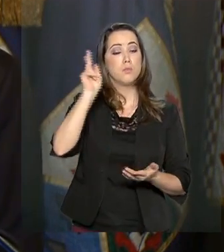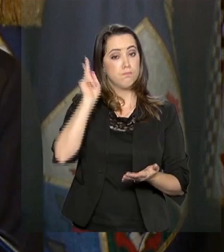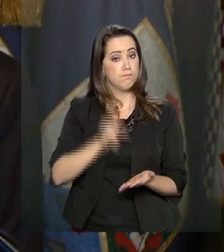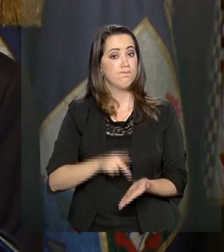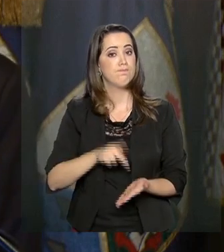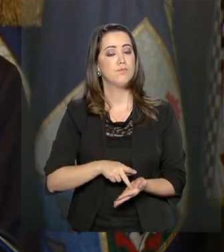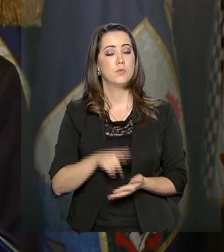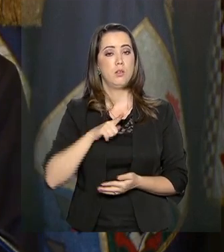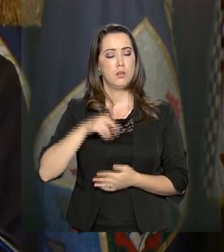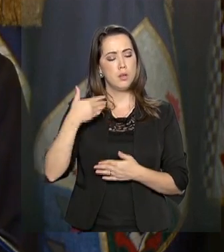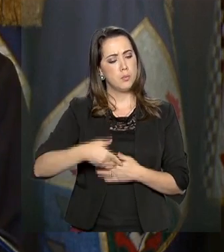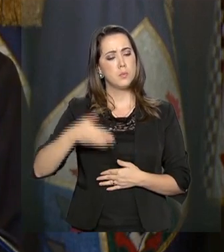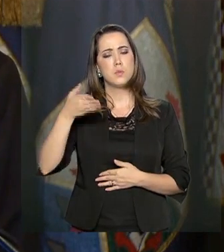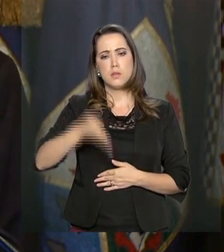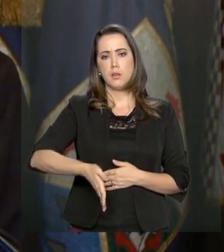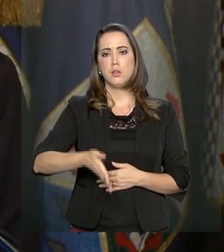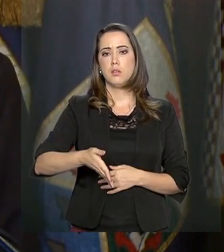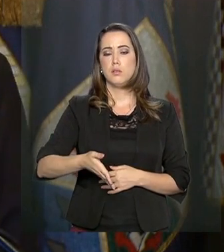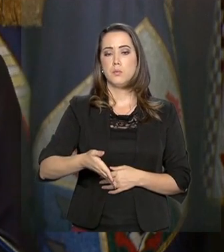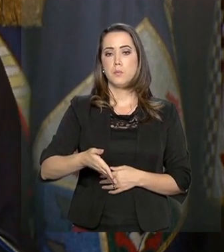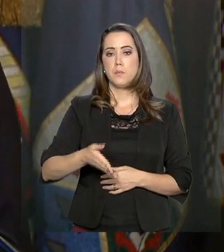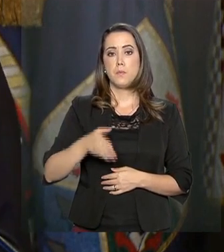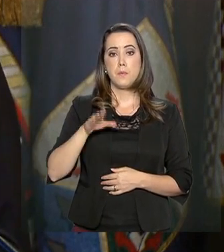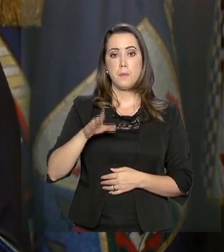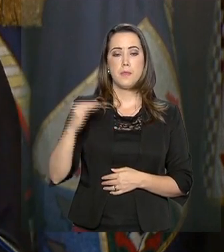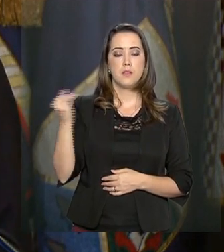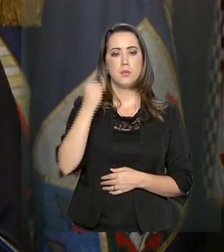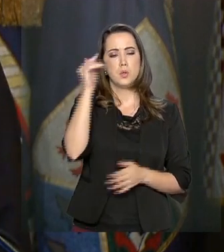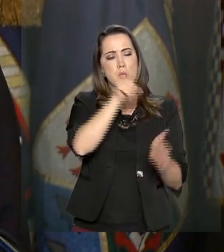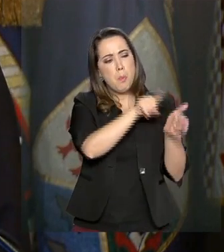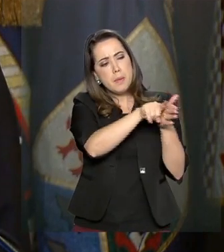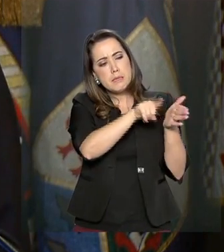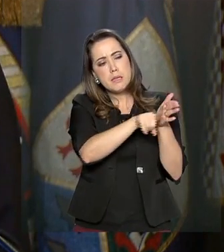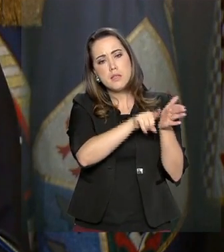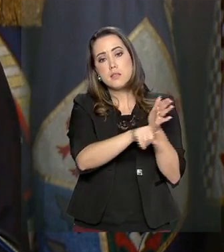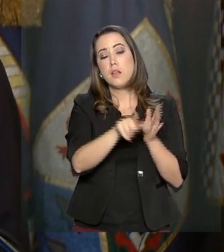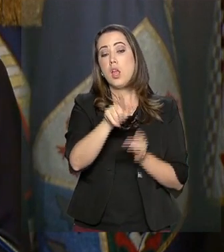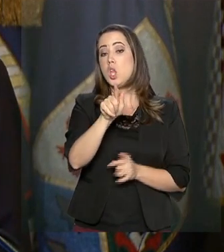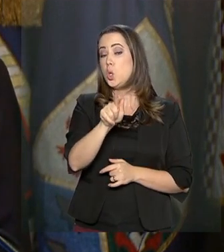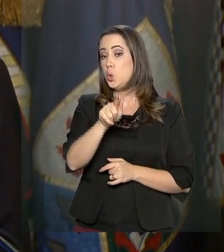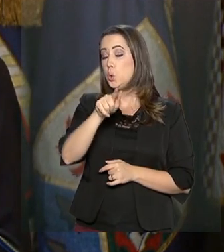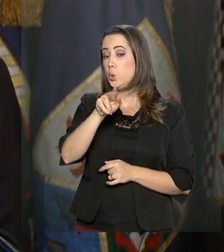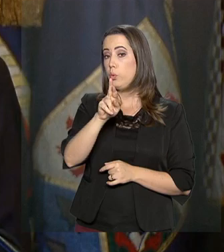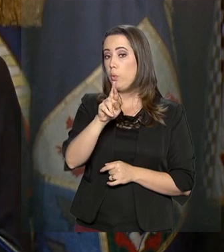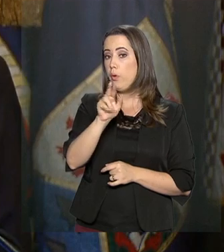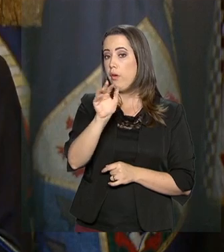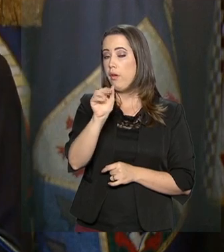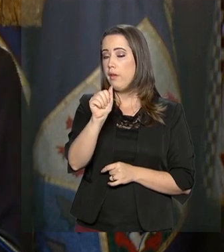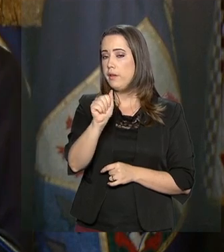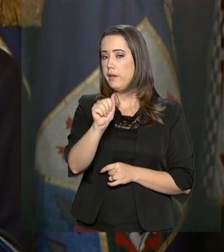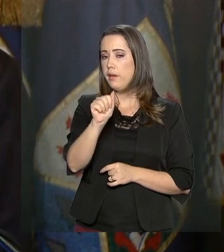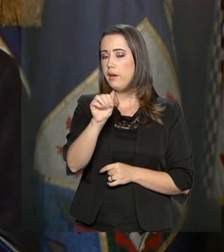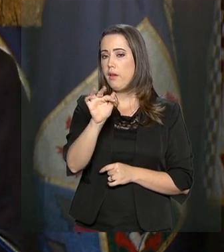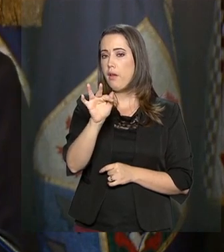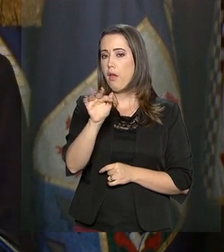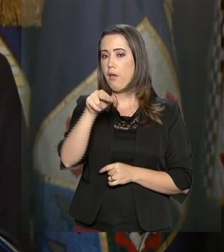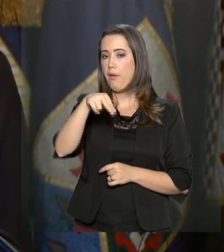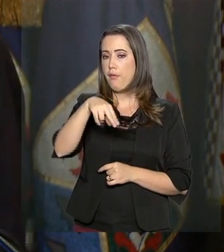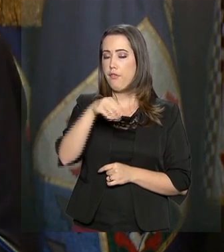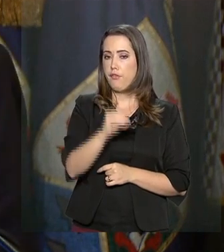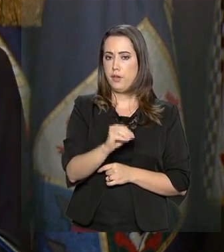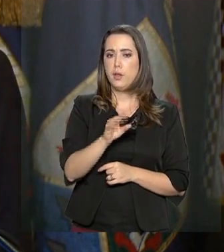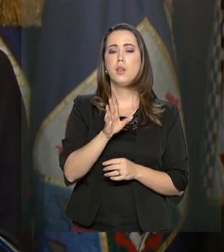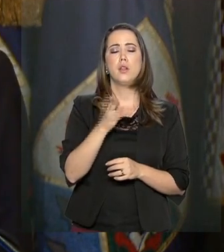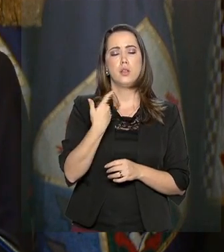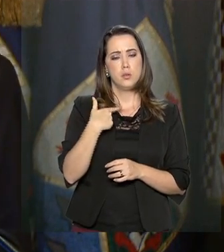termos aqui a vanguarda do grafeno no mundo, para que nós possamos ser reconhecidos e aproveitando o trabalho da